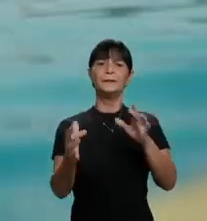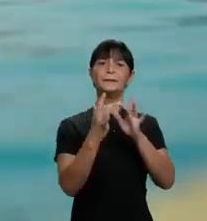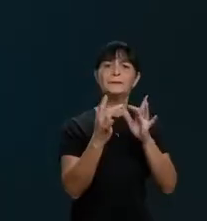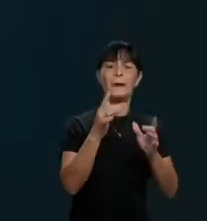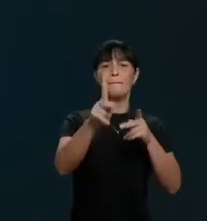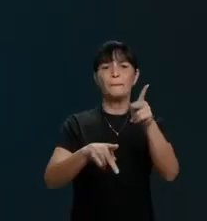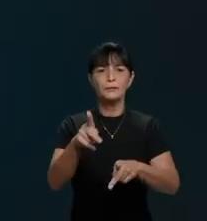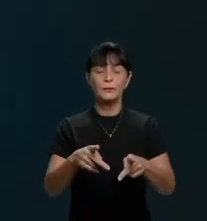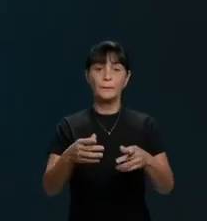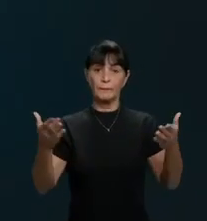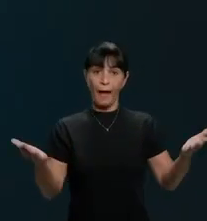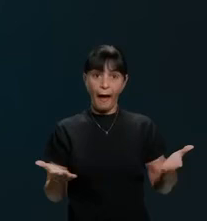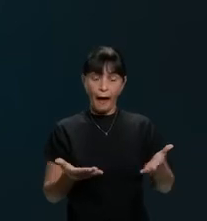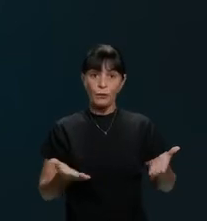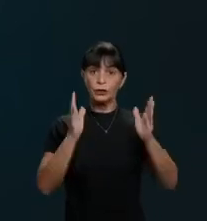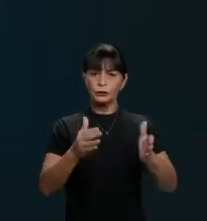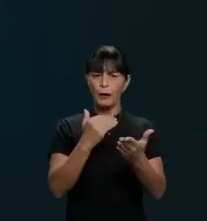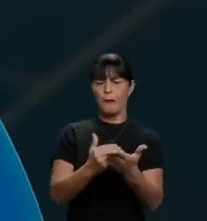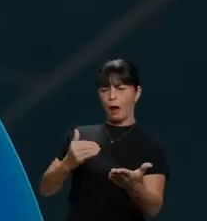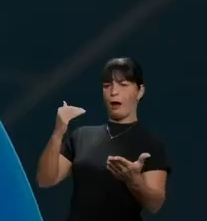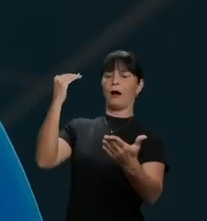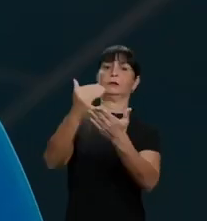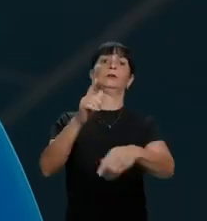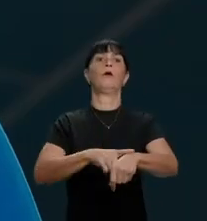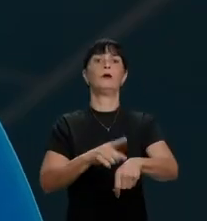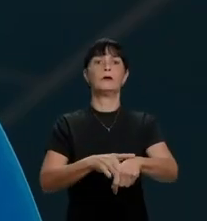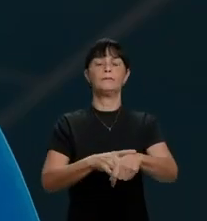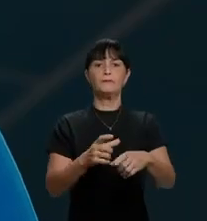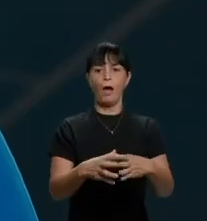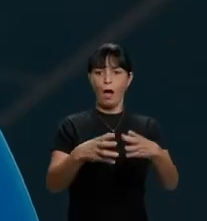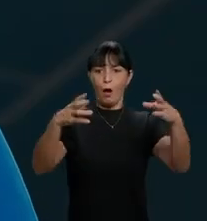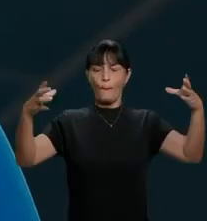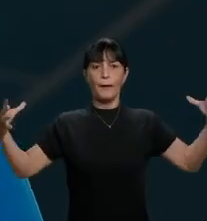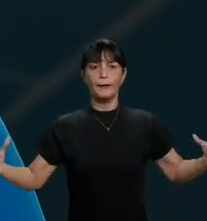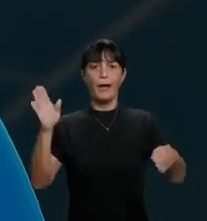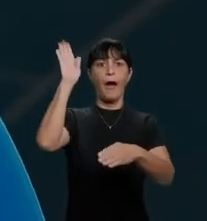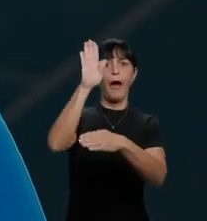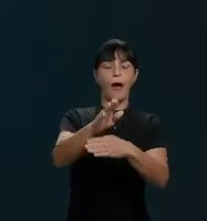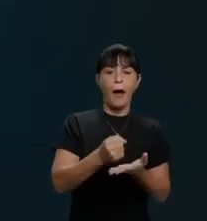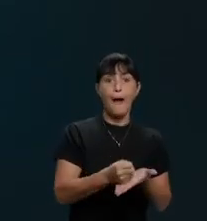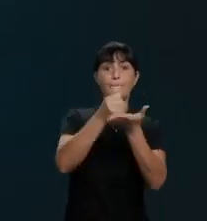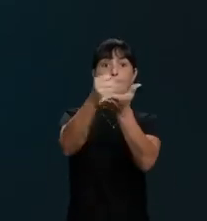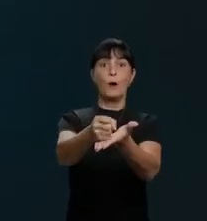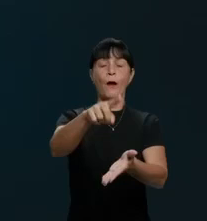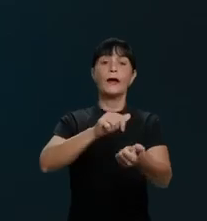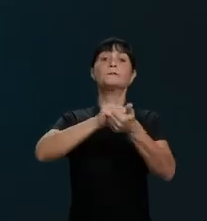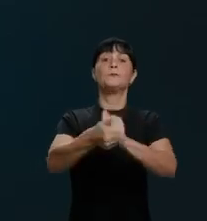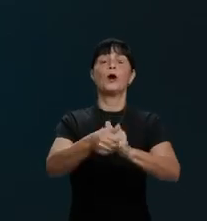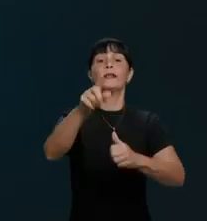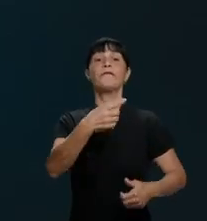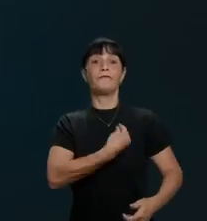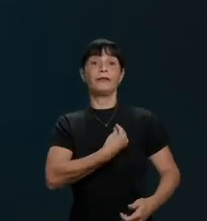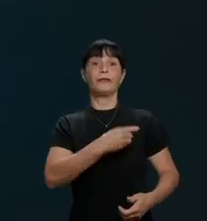pessoas. Agora, chegou a hora de ir além e ampliar ainda mais o apoio às práticas esportivas. Esporte é vida,